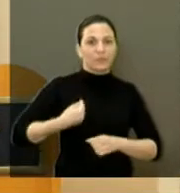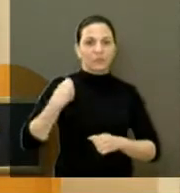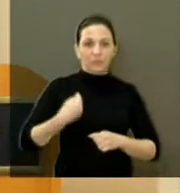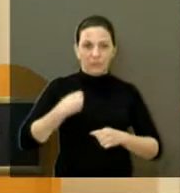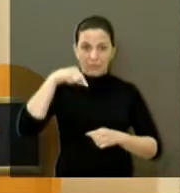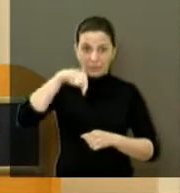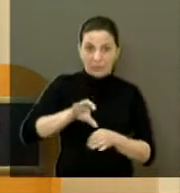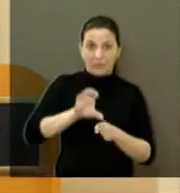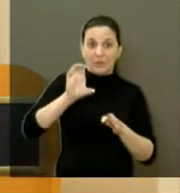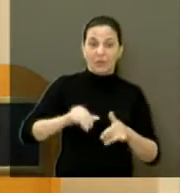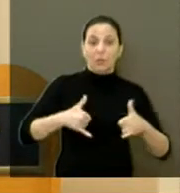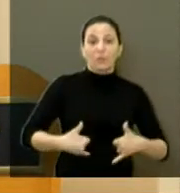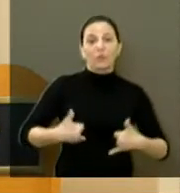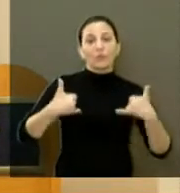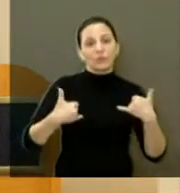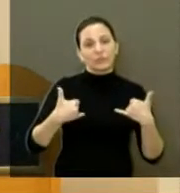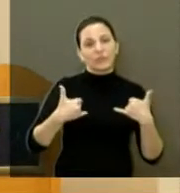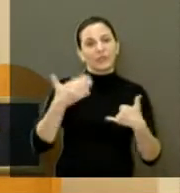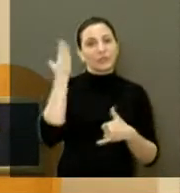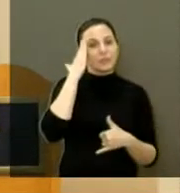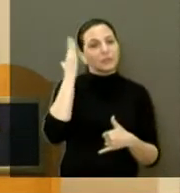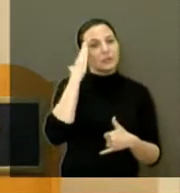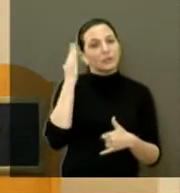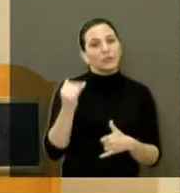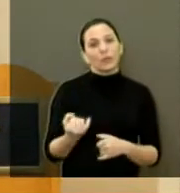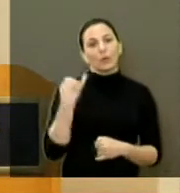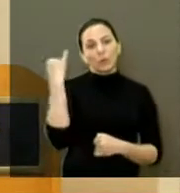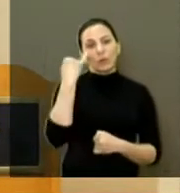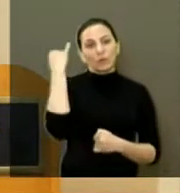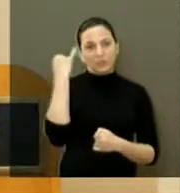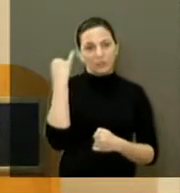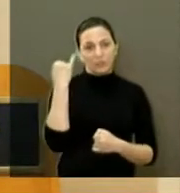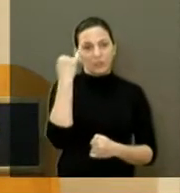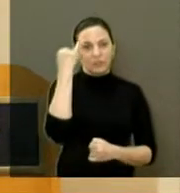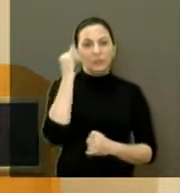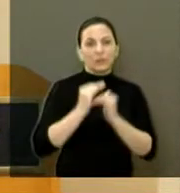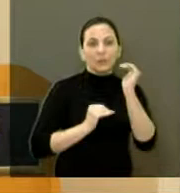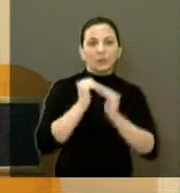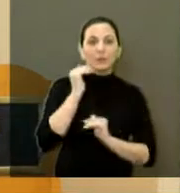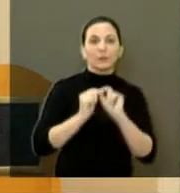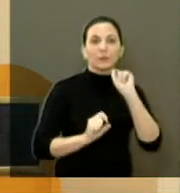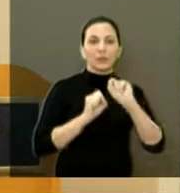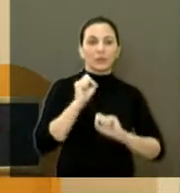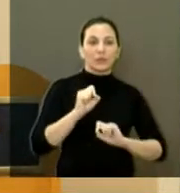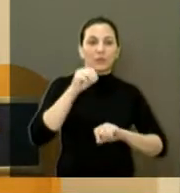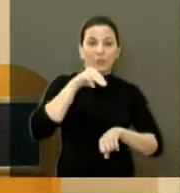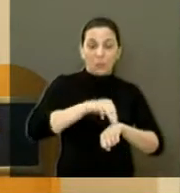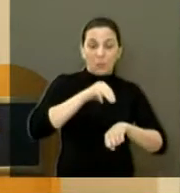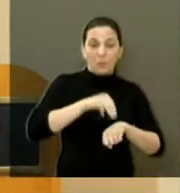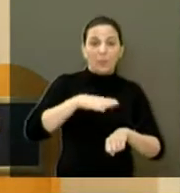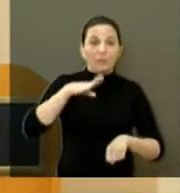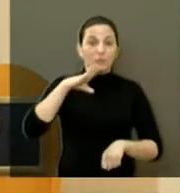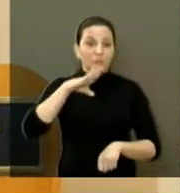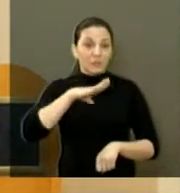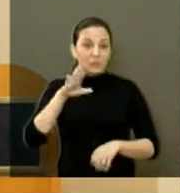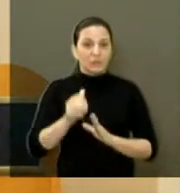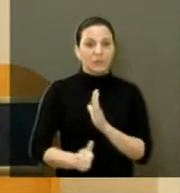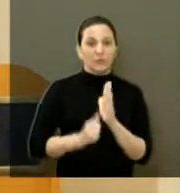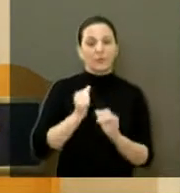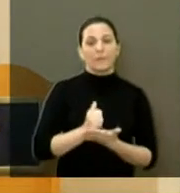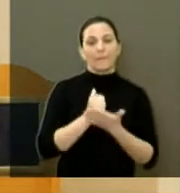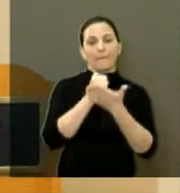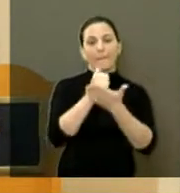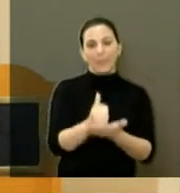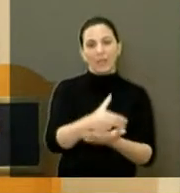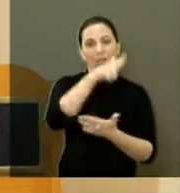maneira honrosa, entendeu a importância dessas ações e do momento de nossa cidade, apoiando